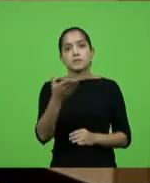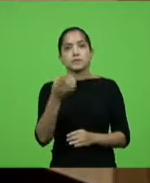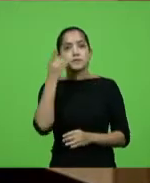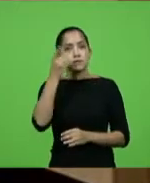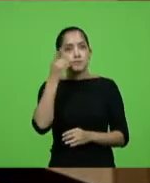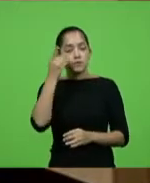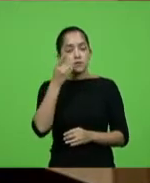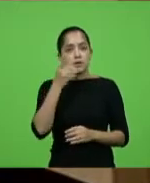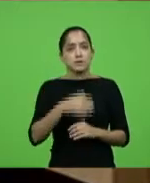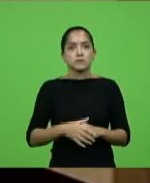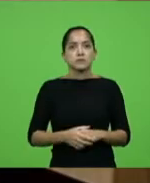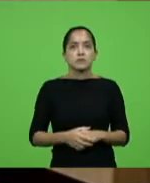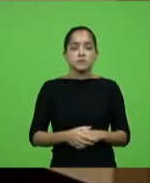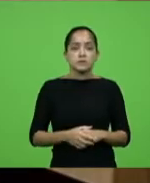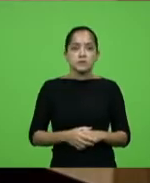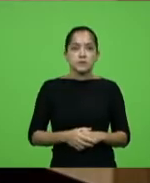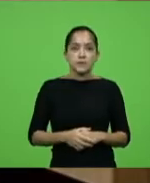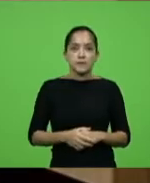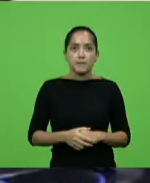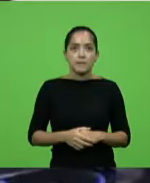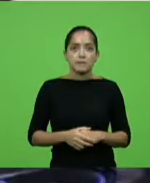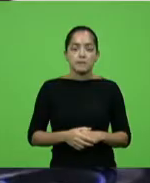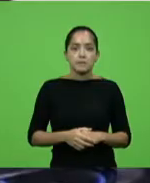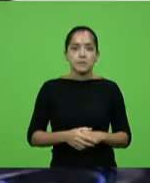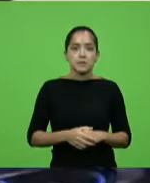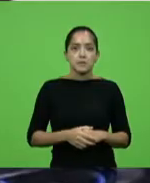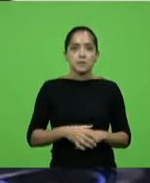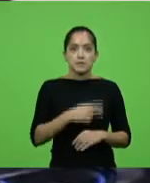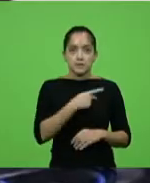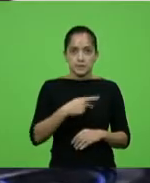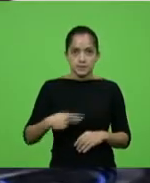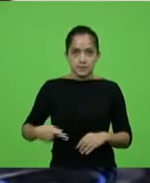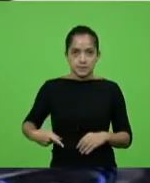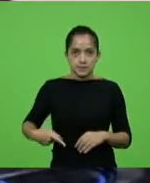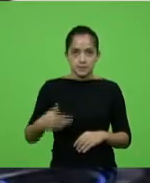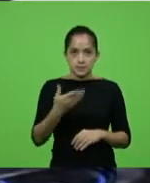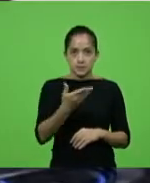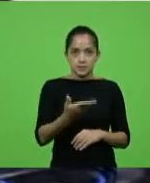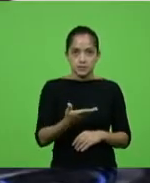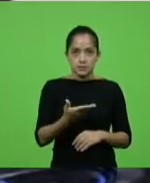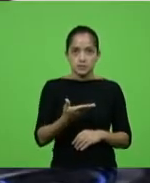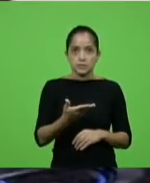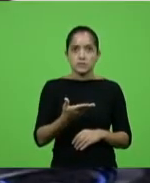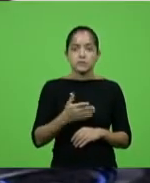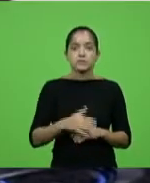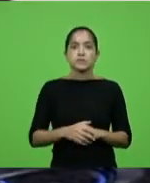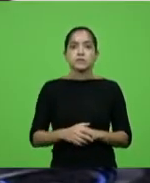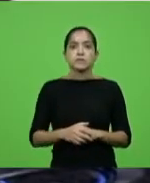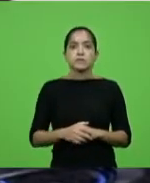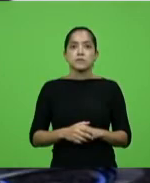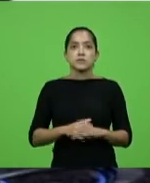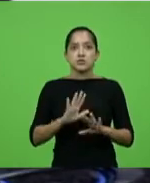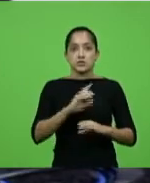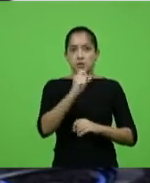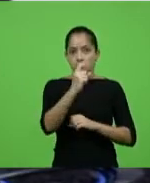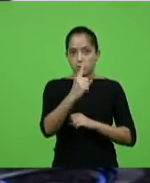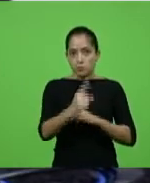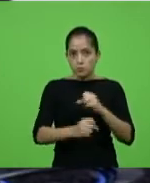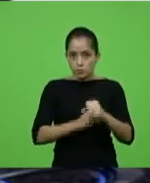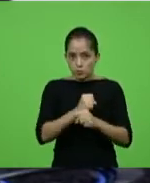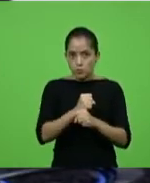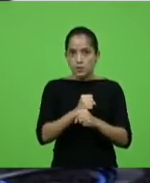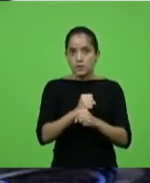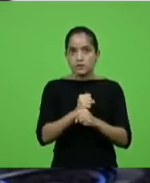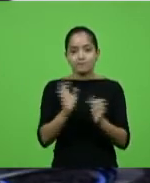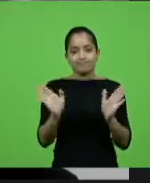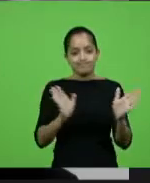deputadas. E, presidente Silvio, praticamente vai fazer um ano que estamos vivendo num momento